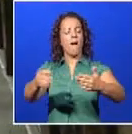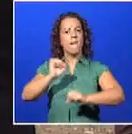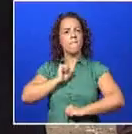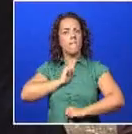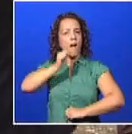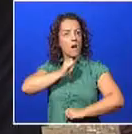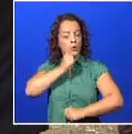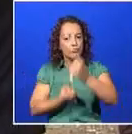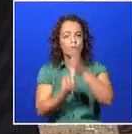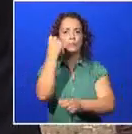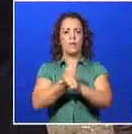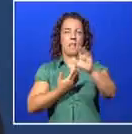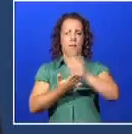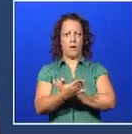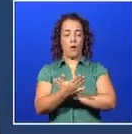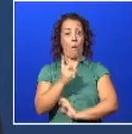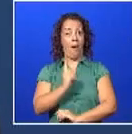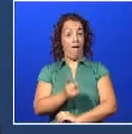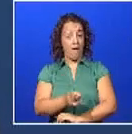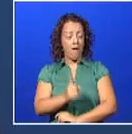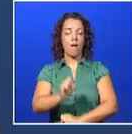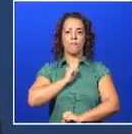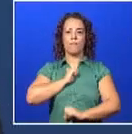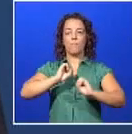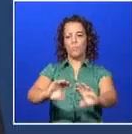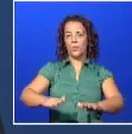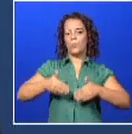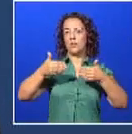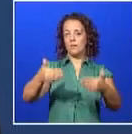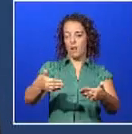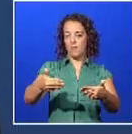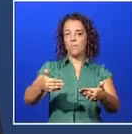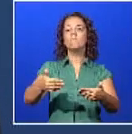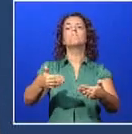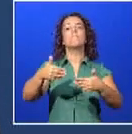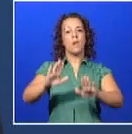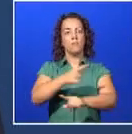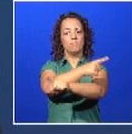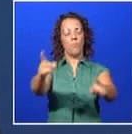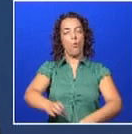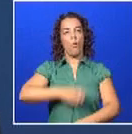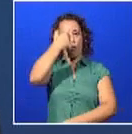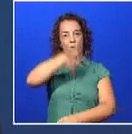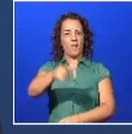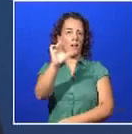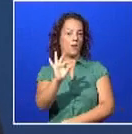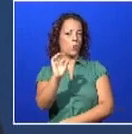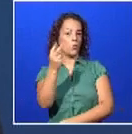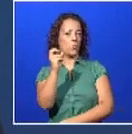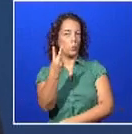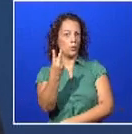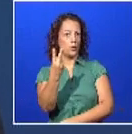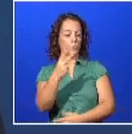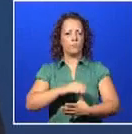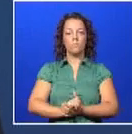criação de emprego. Esta será a minha prioridade, merecendo a vossa confiança a 14 de outubro.